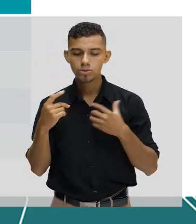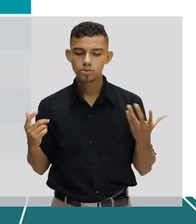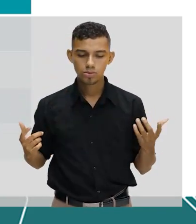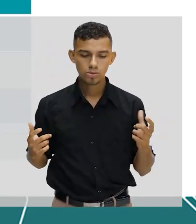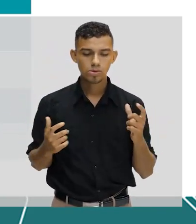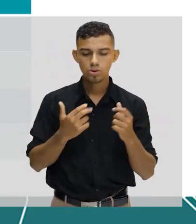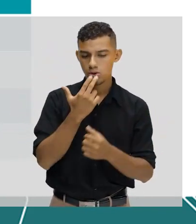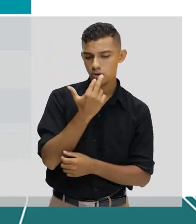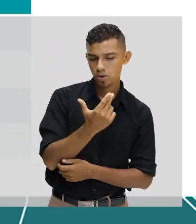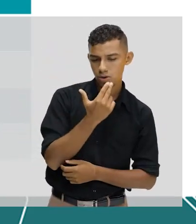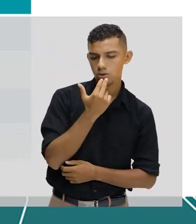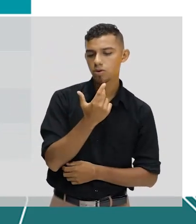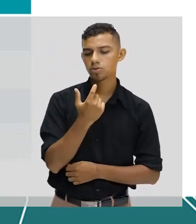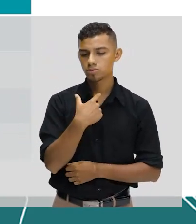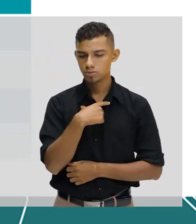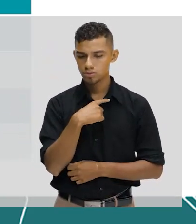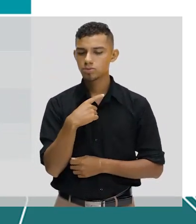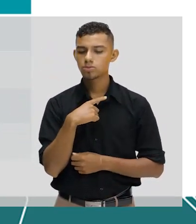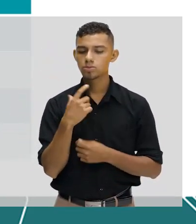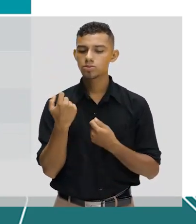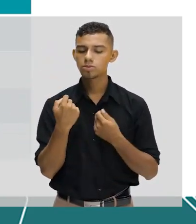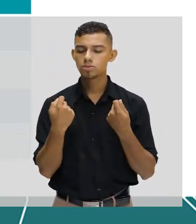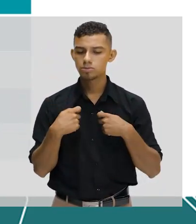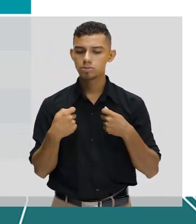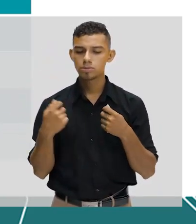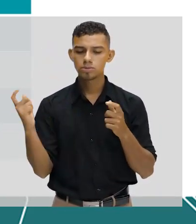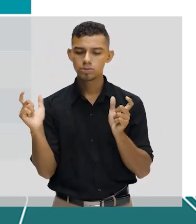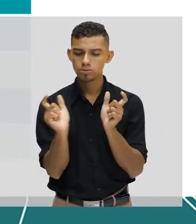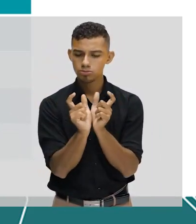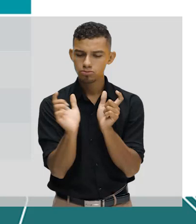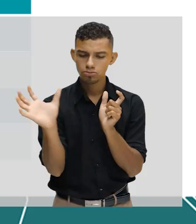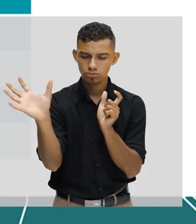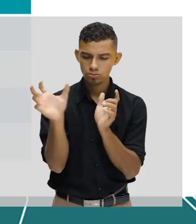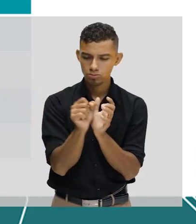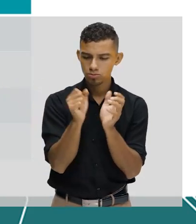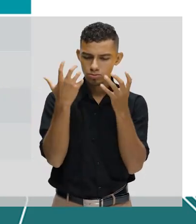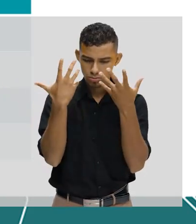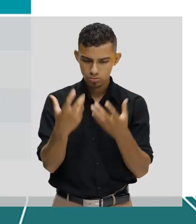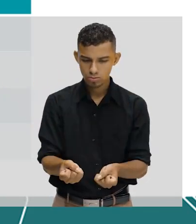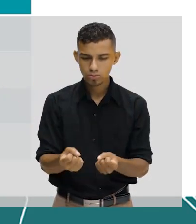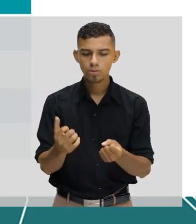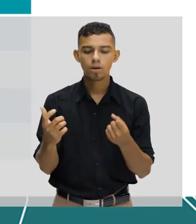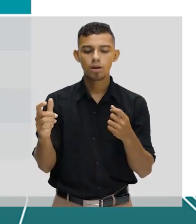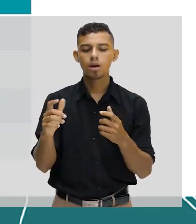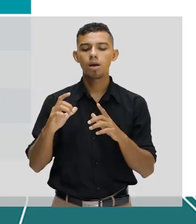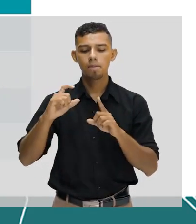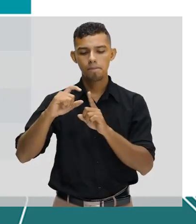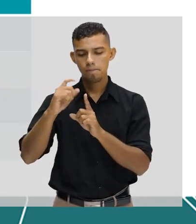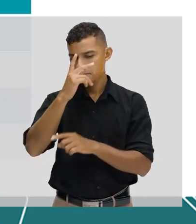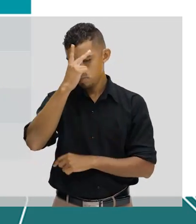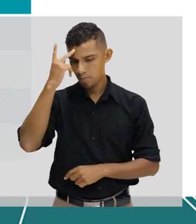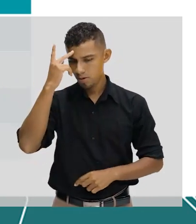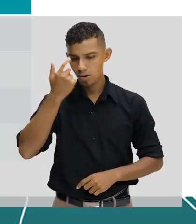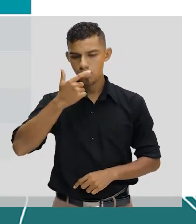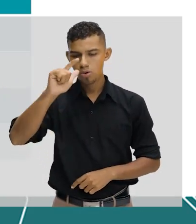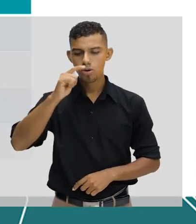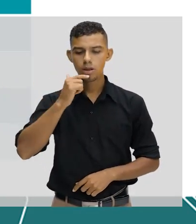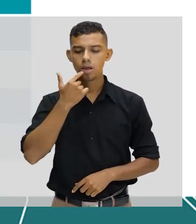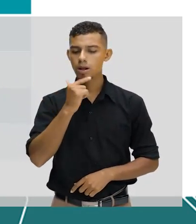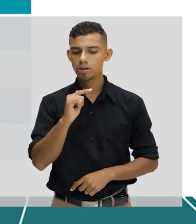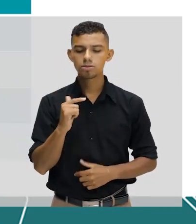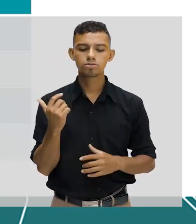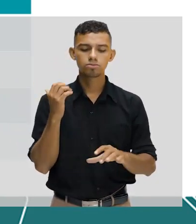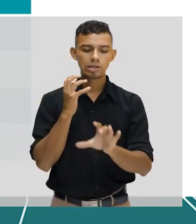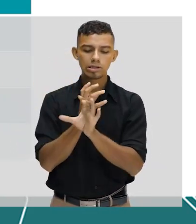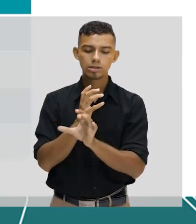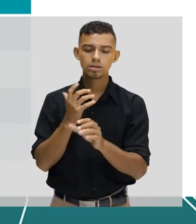idioma oferece palavras que são adotadas por pessoas que falam uma outra língua. Então, são aquelas